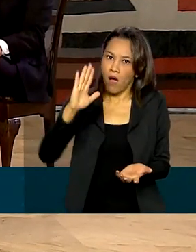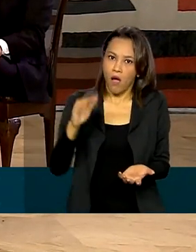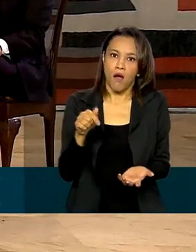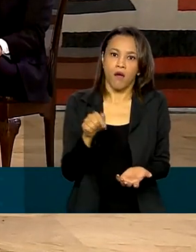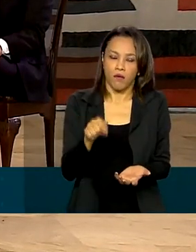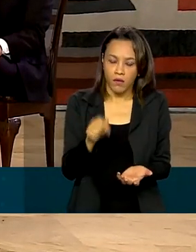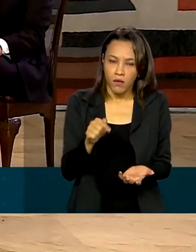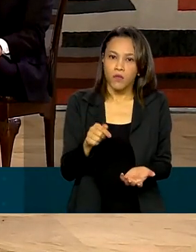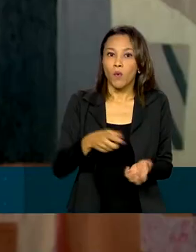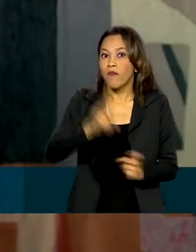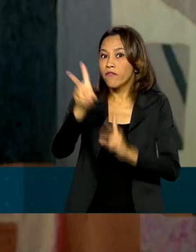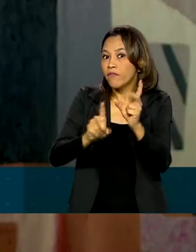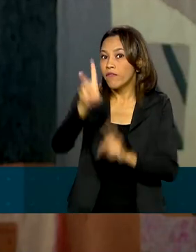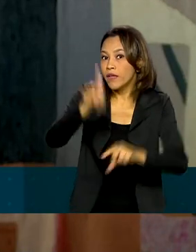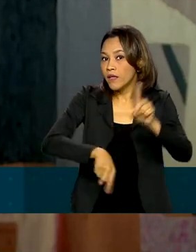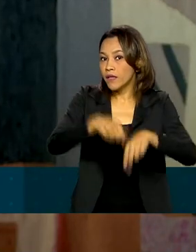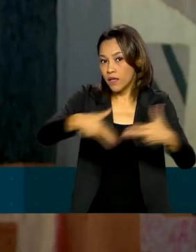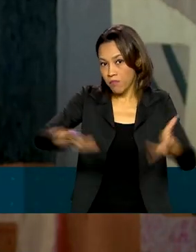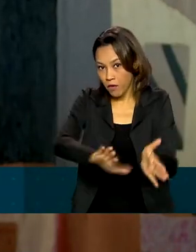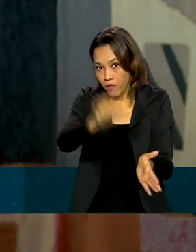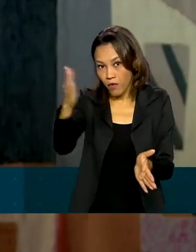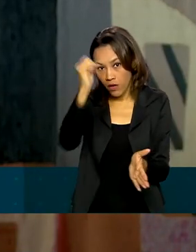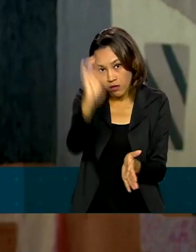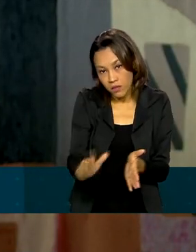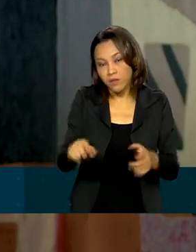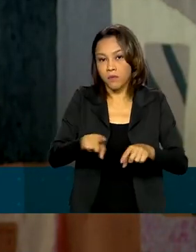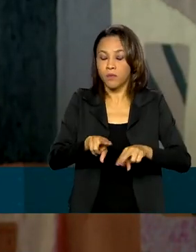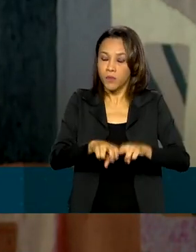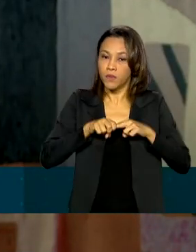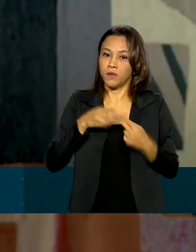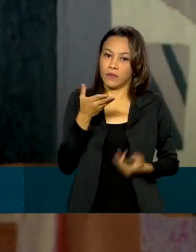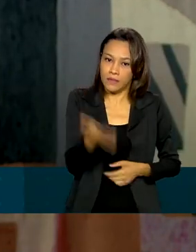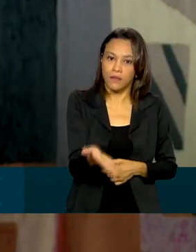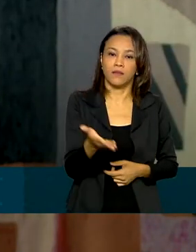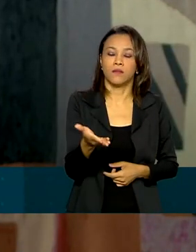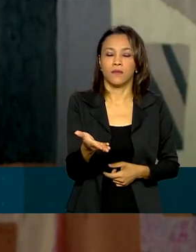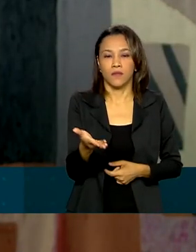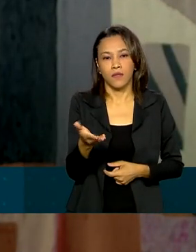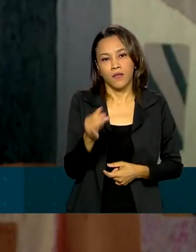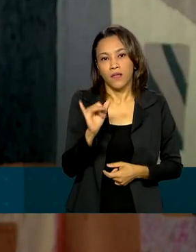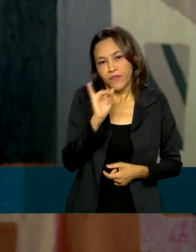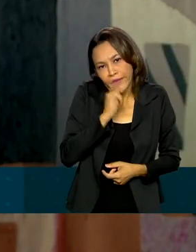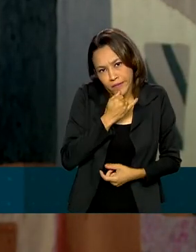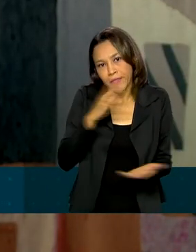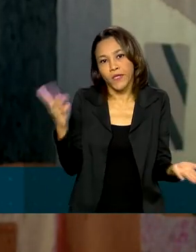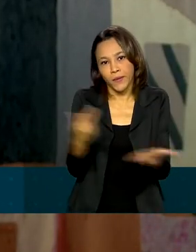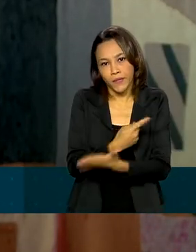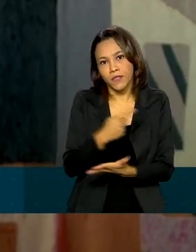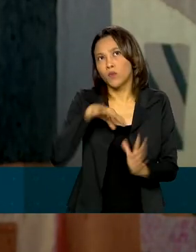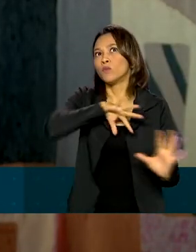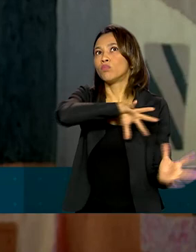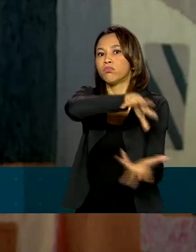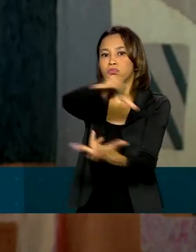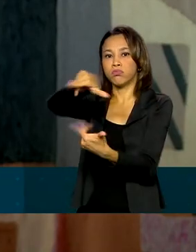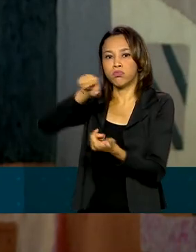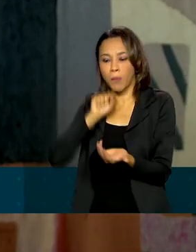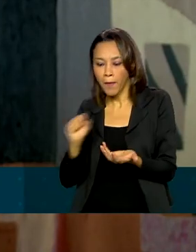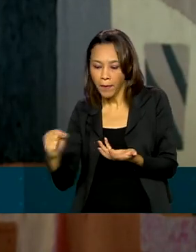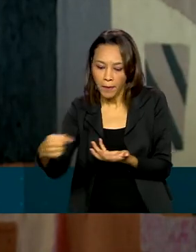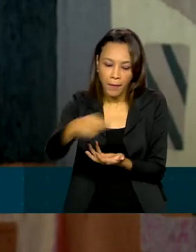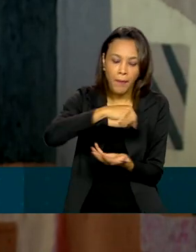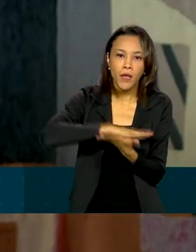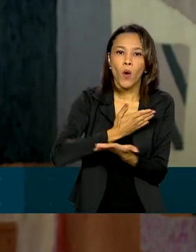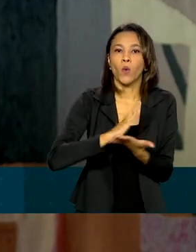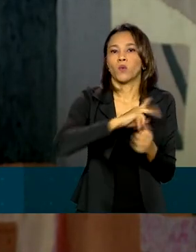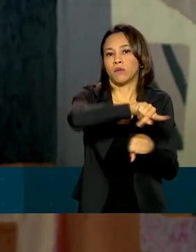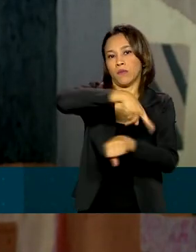exportações. Portanto, isso houve, infelizmente, ao redor do mundo, com a pandemia, em outros países, em alguns